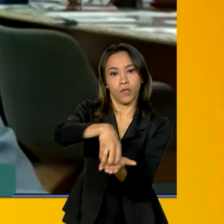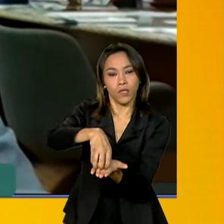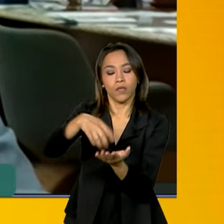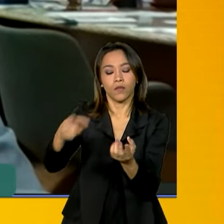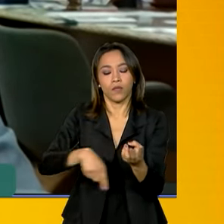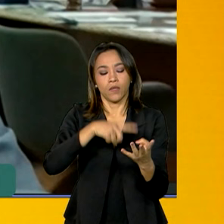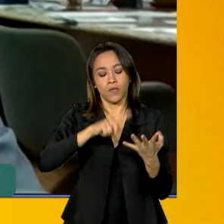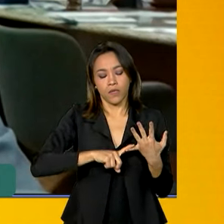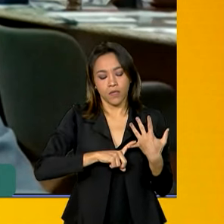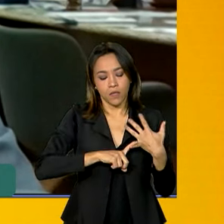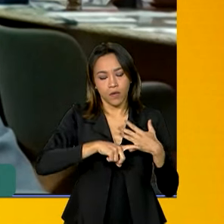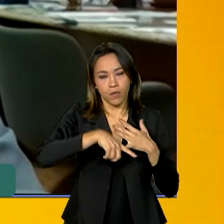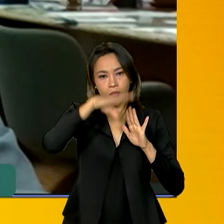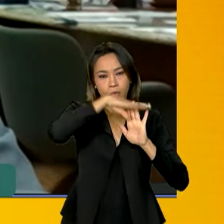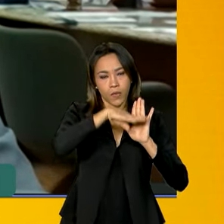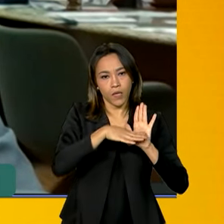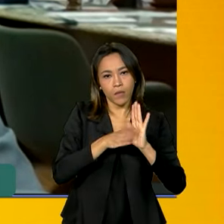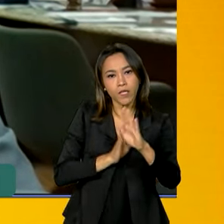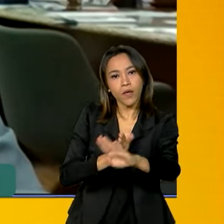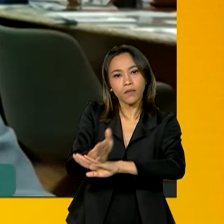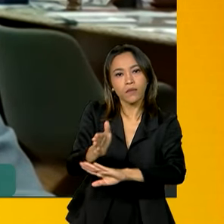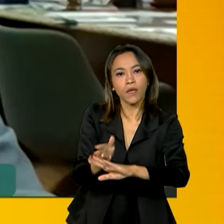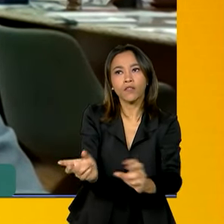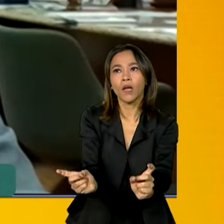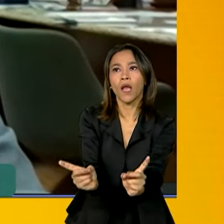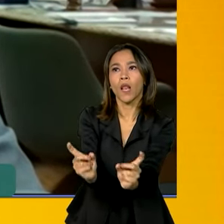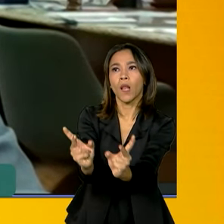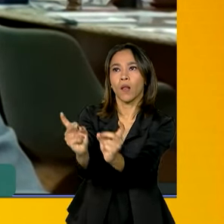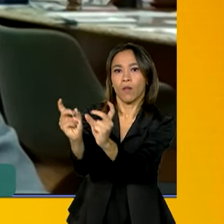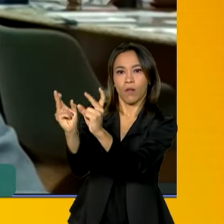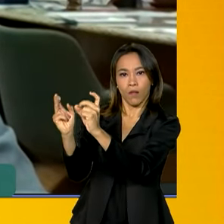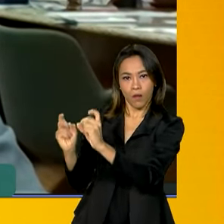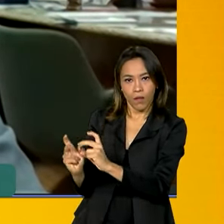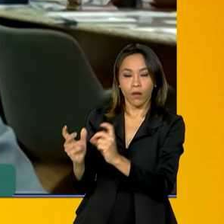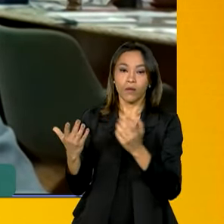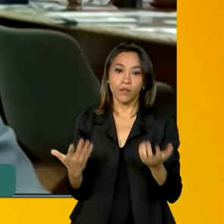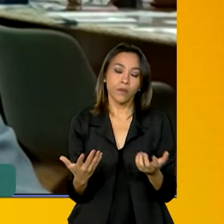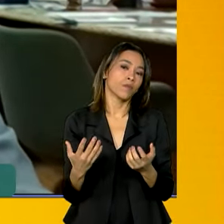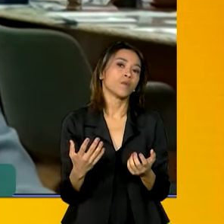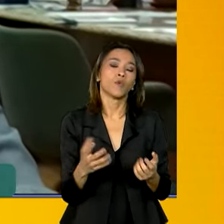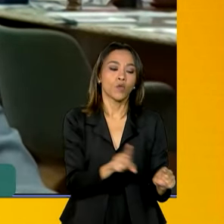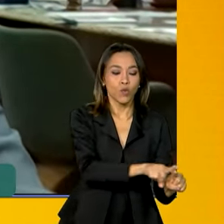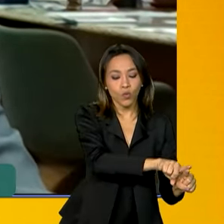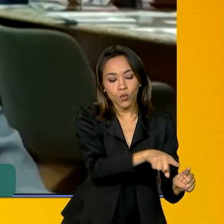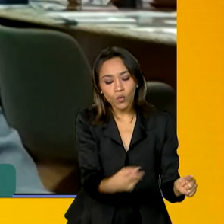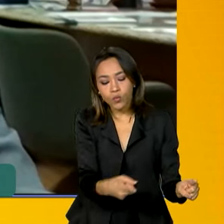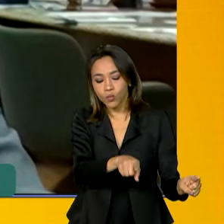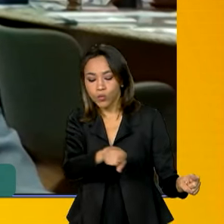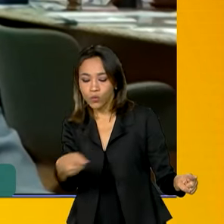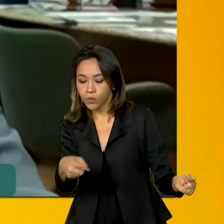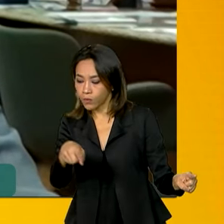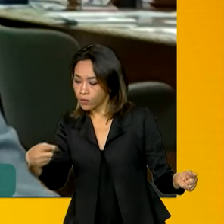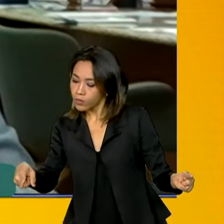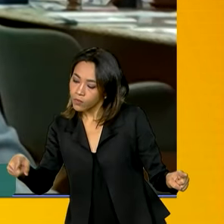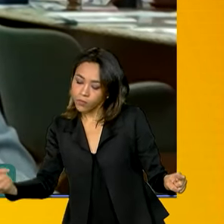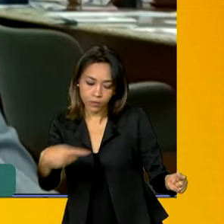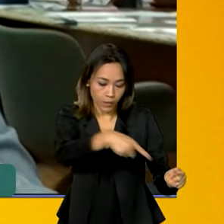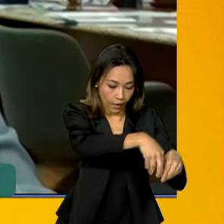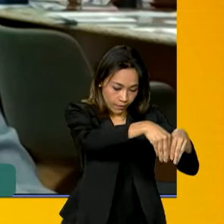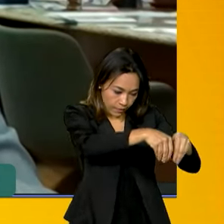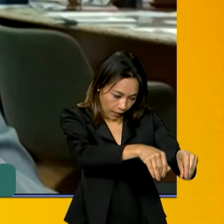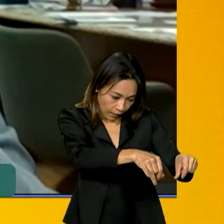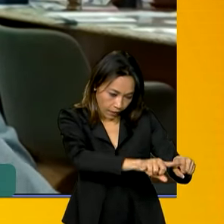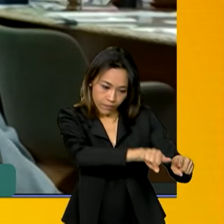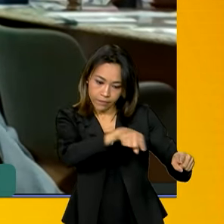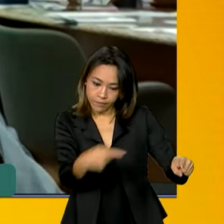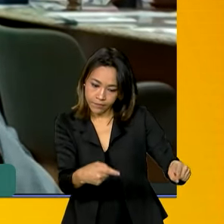programas de acesso a mercados. Então, todo ciclo produtivo que vai da terra passa pelo